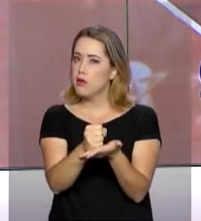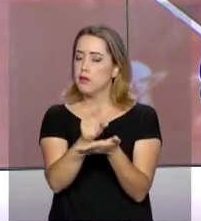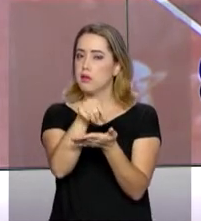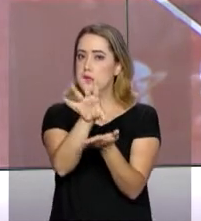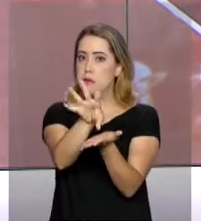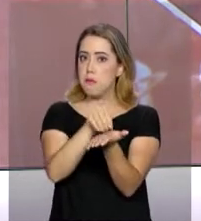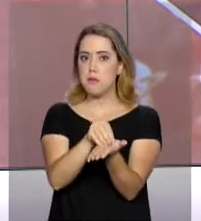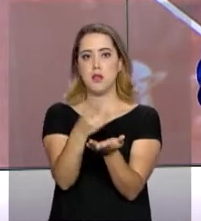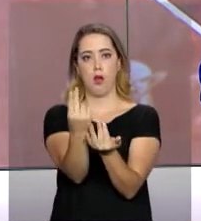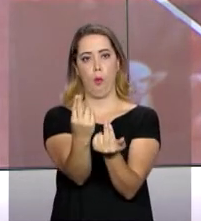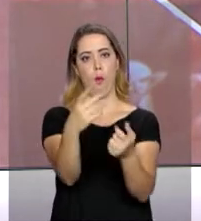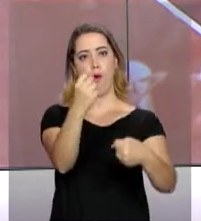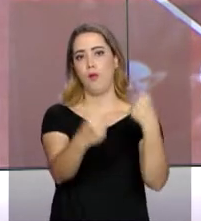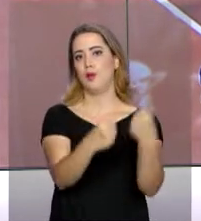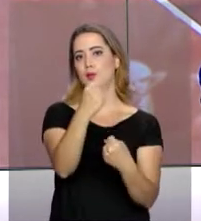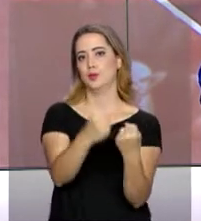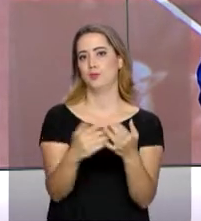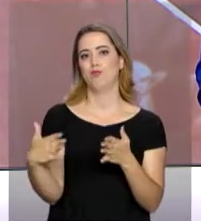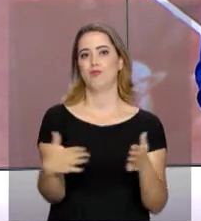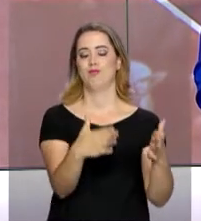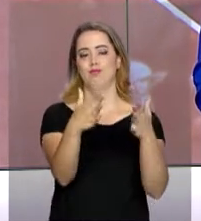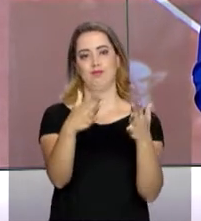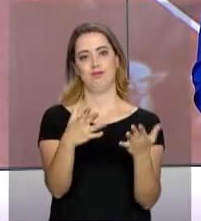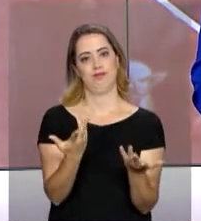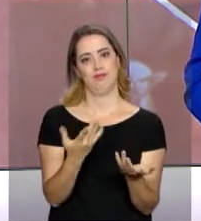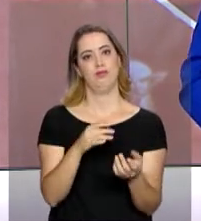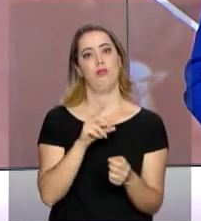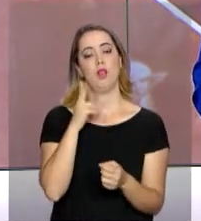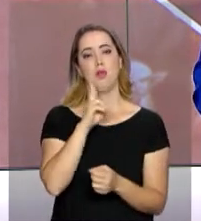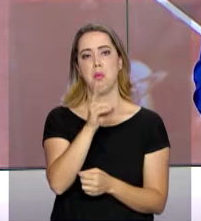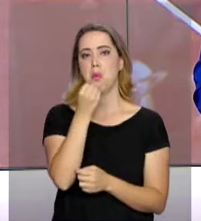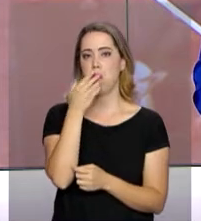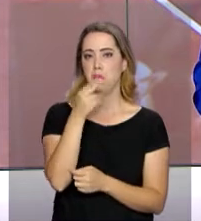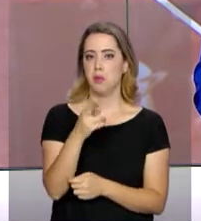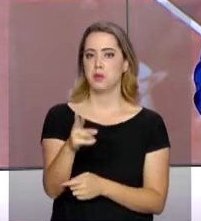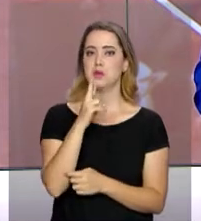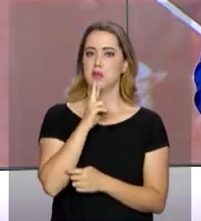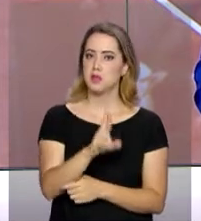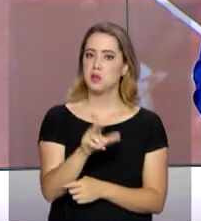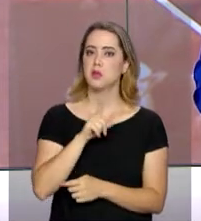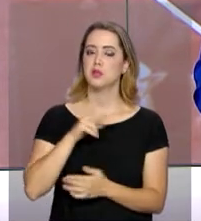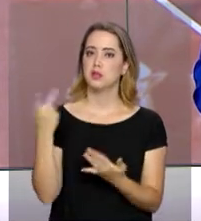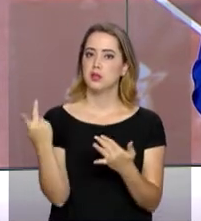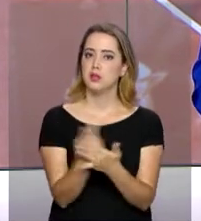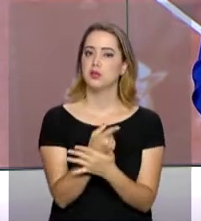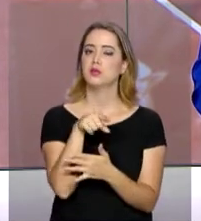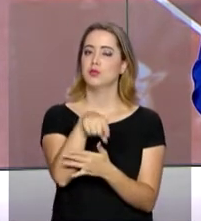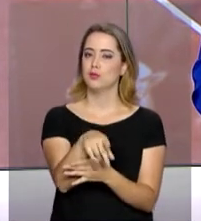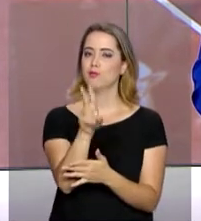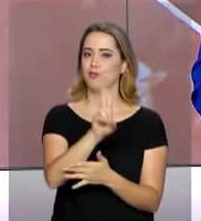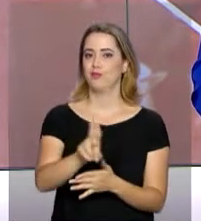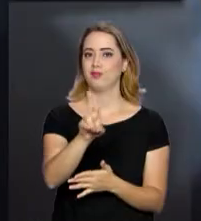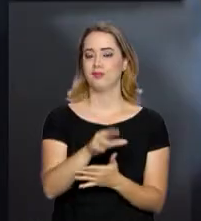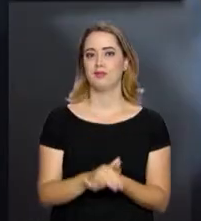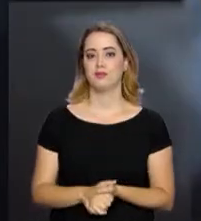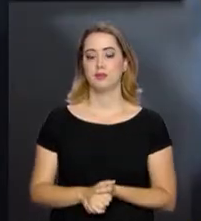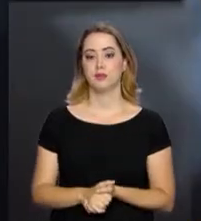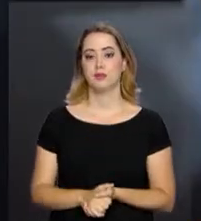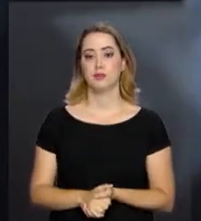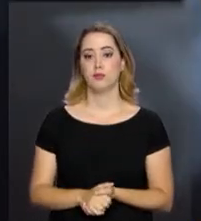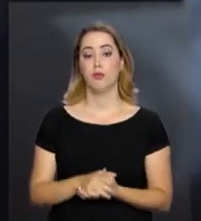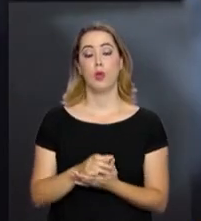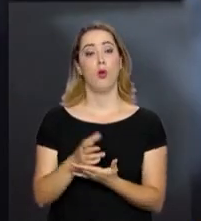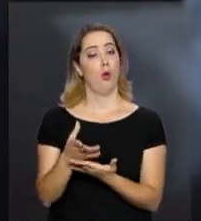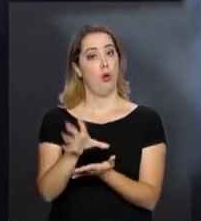automóvel com um percurso virtual. Ele fala dos bons resultados obtidos com esse equipamento. O simulador de